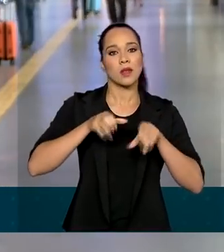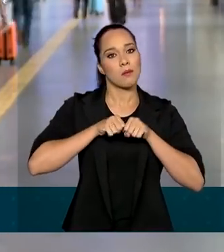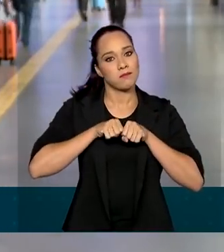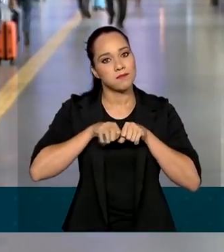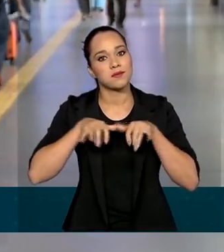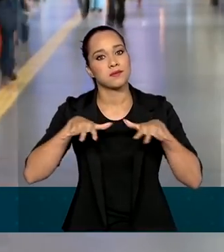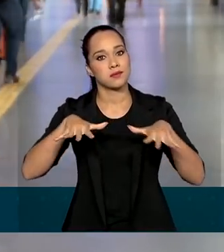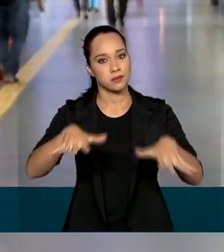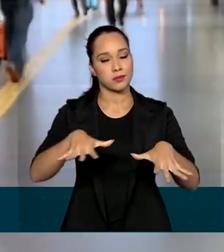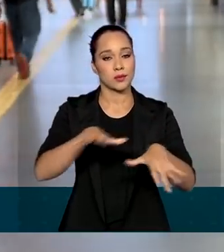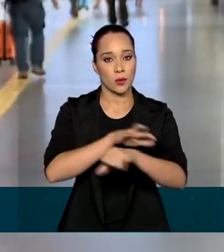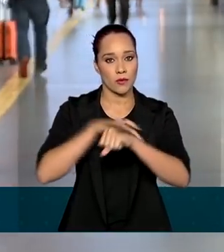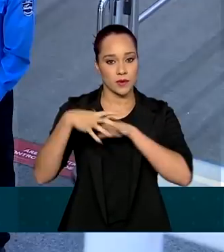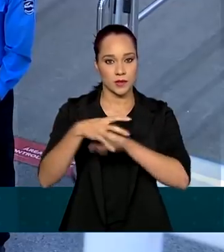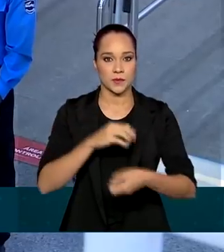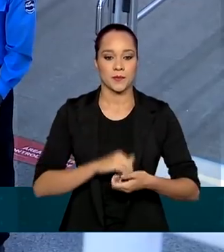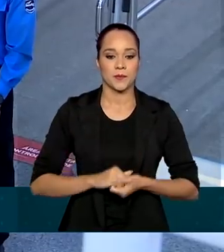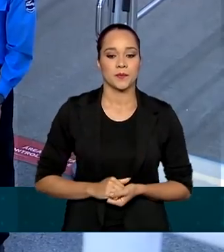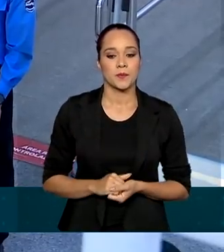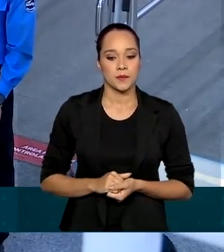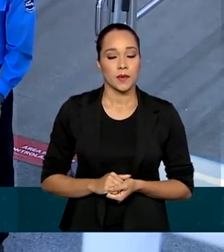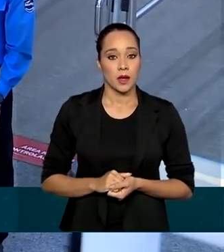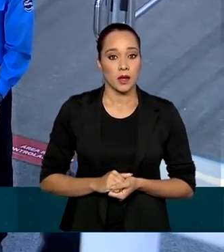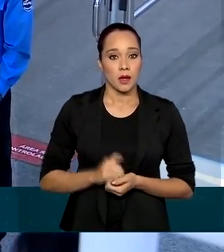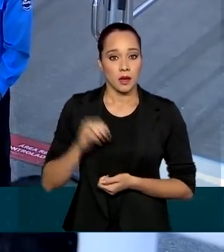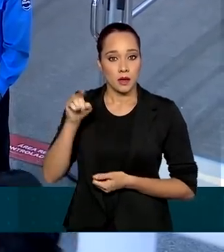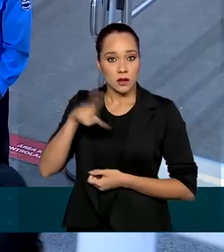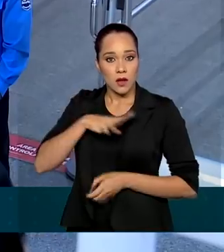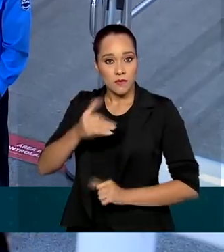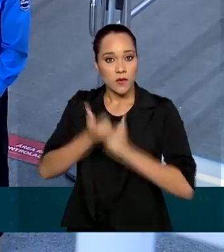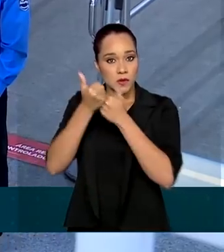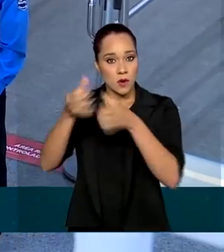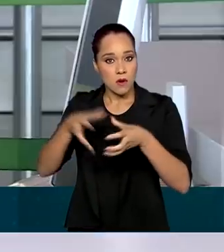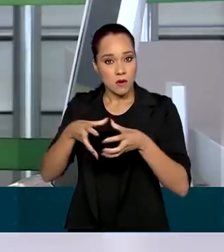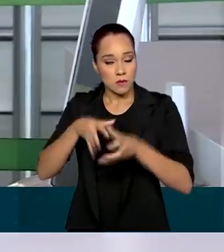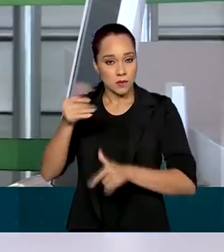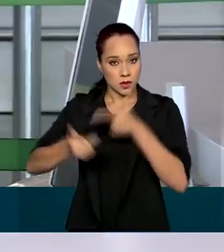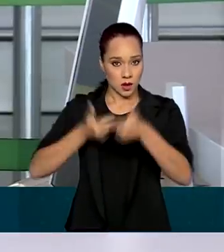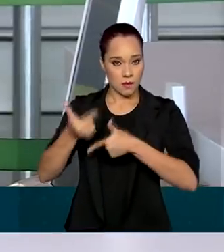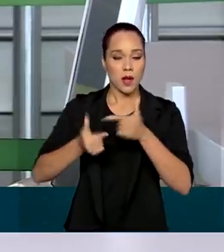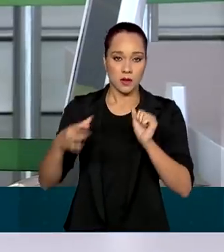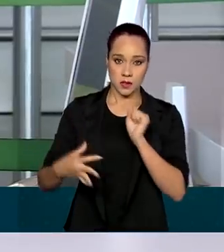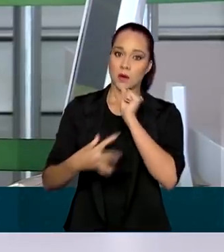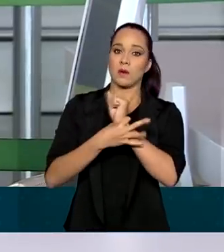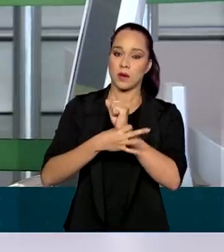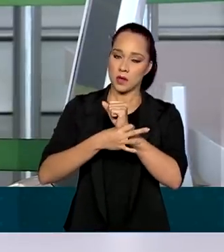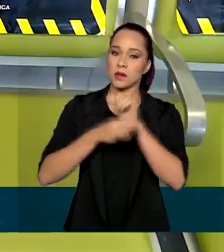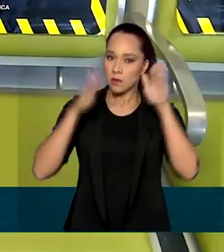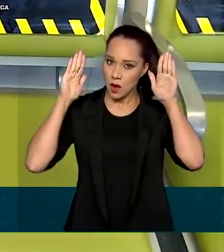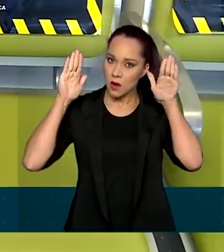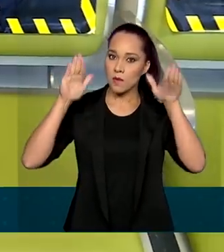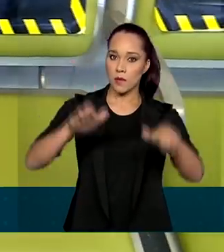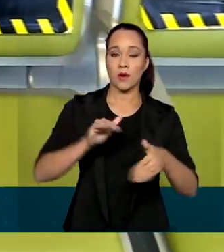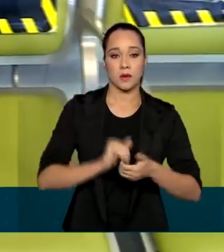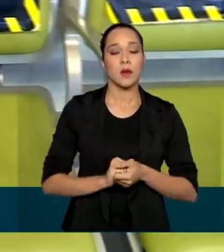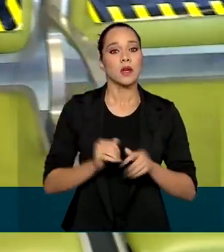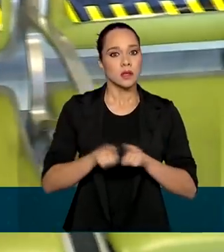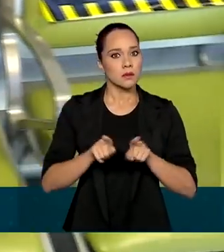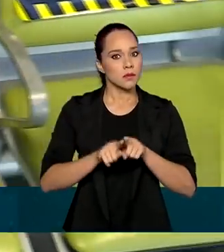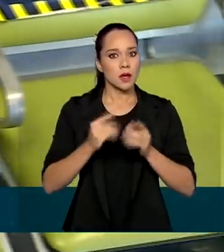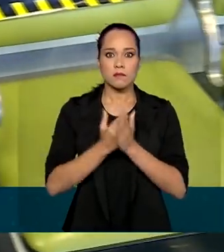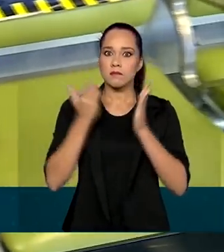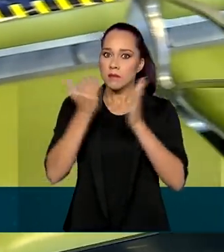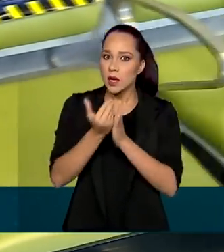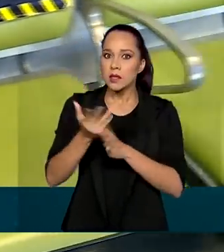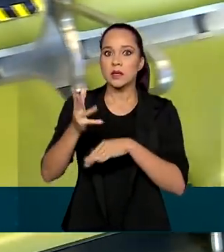pandemia do novo coronavírus. A Infraero reforçou as equipes de operação e segurança nos aeroportos e redobrou as medidas